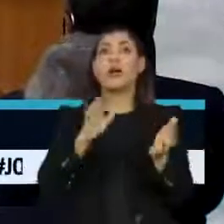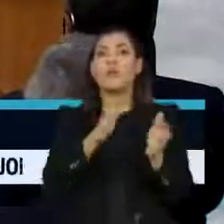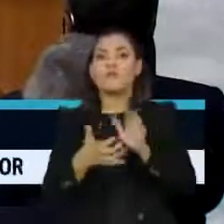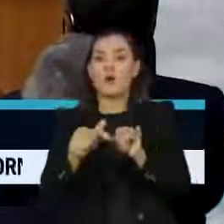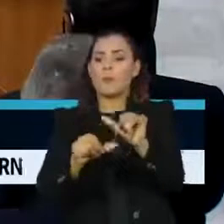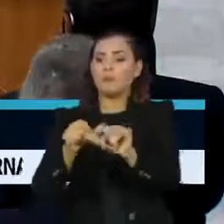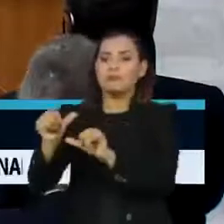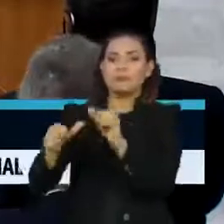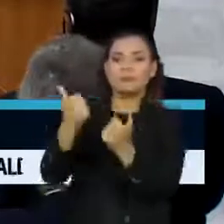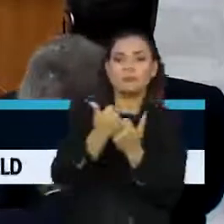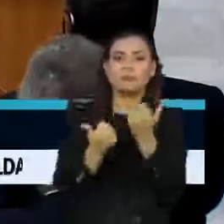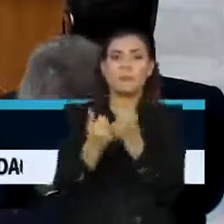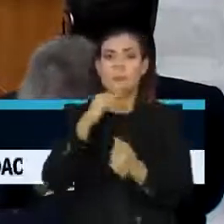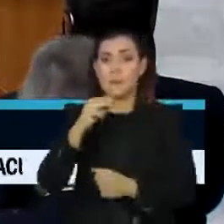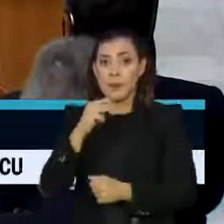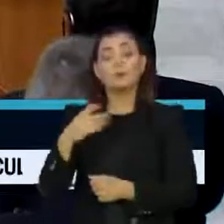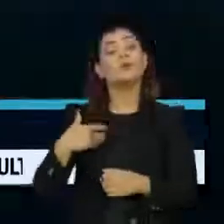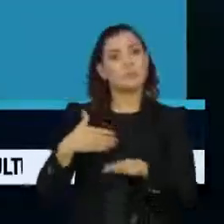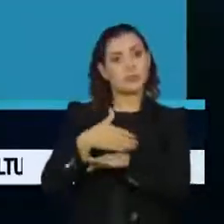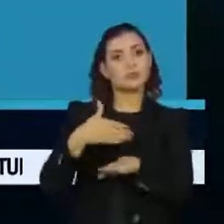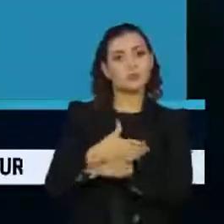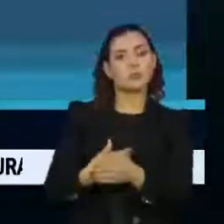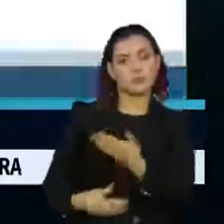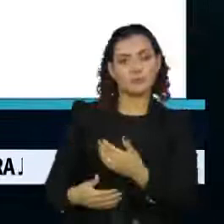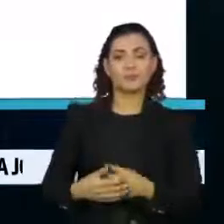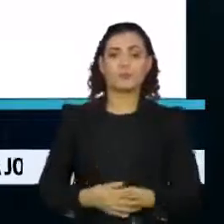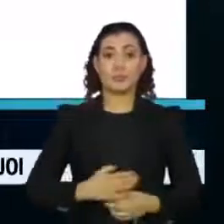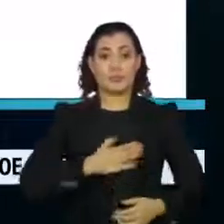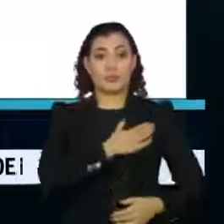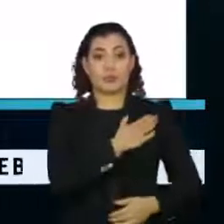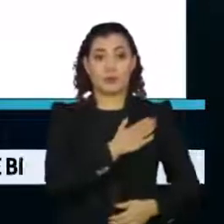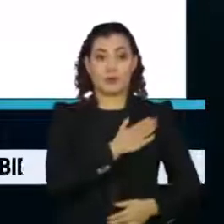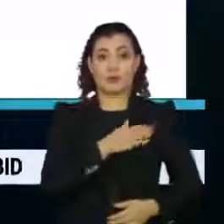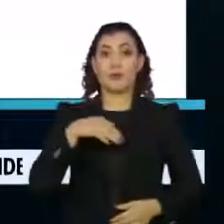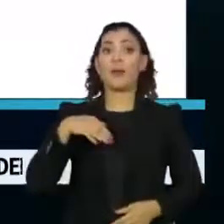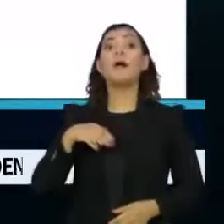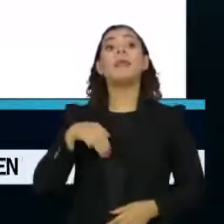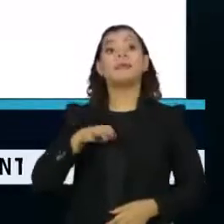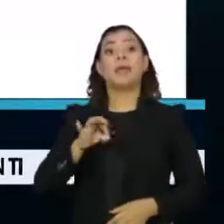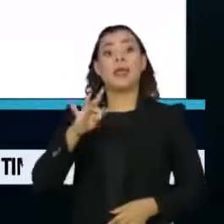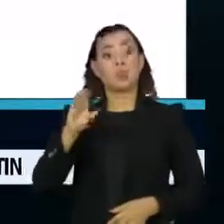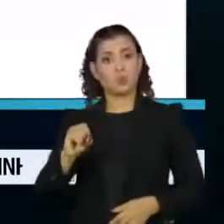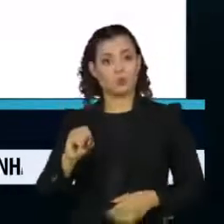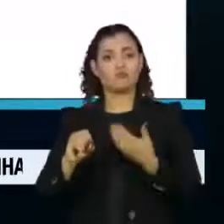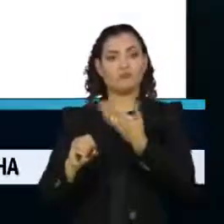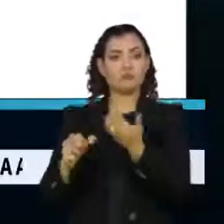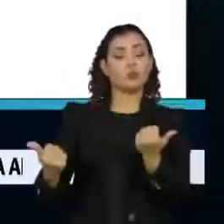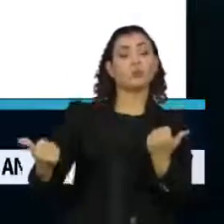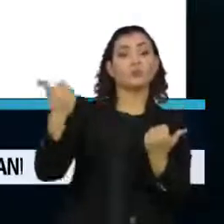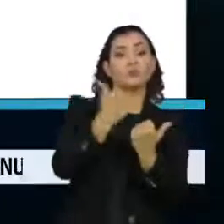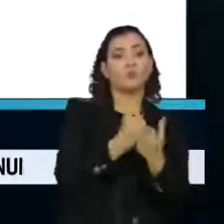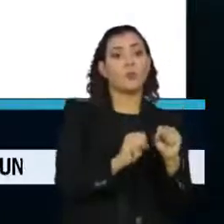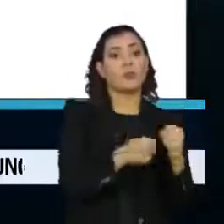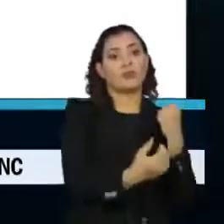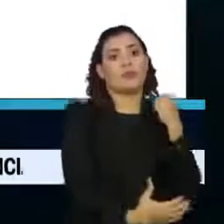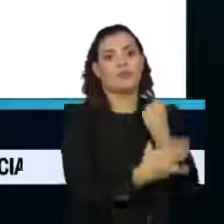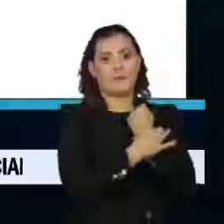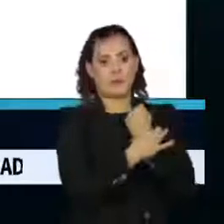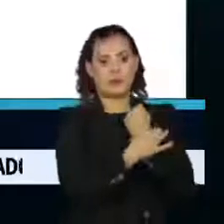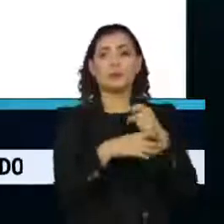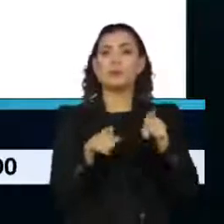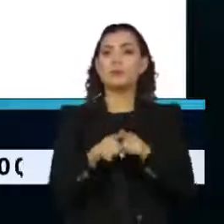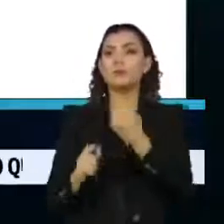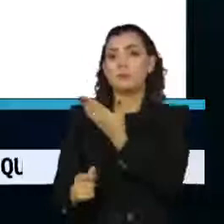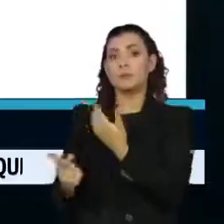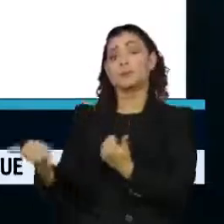ministerial de março participaram da solenidade. O general Walter Braga Neto deixou a Casa Civil para ficar com a pasta da defesa. No lugar